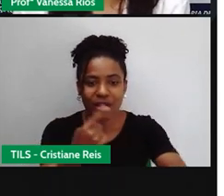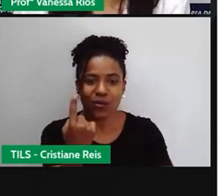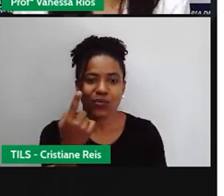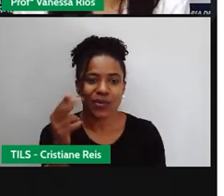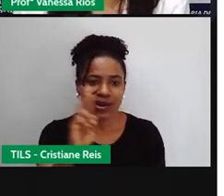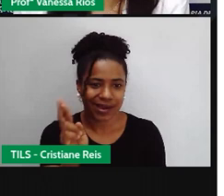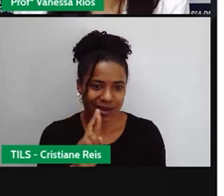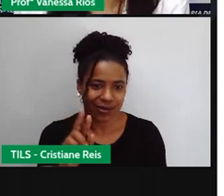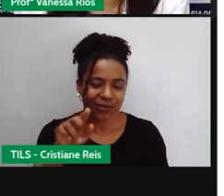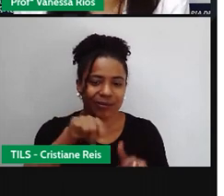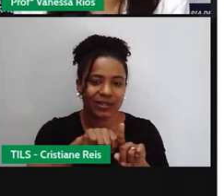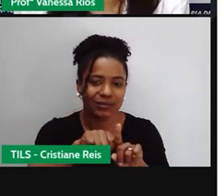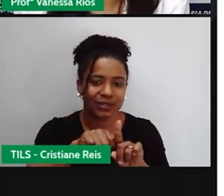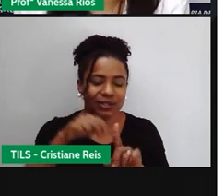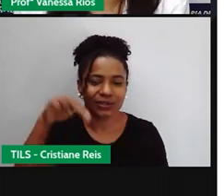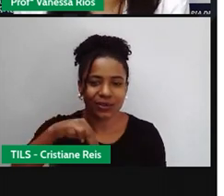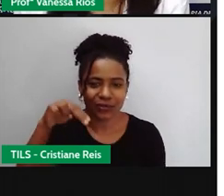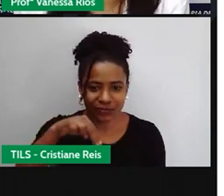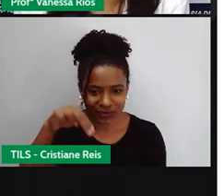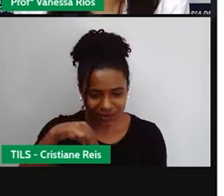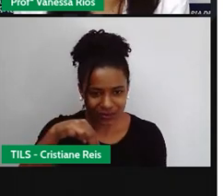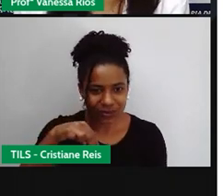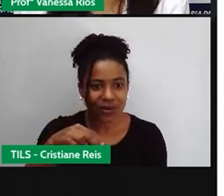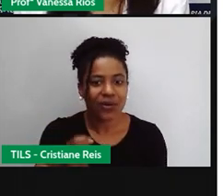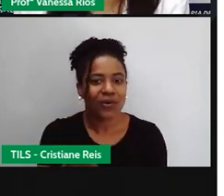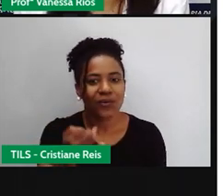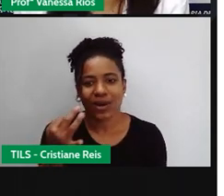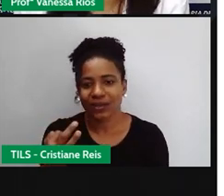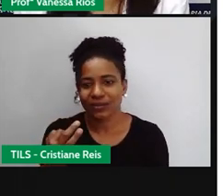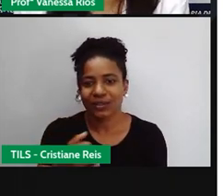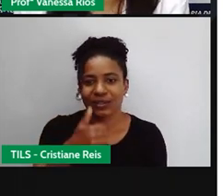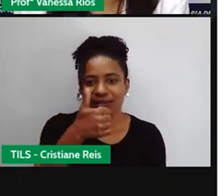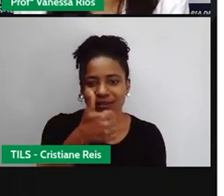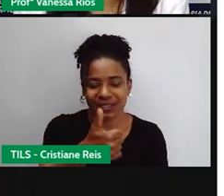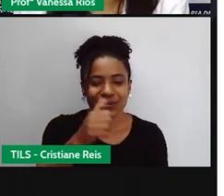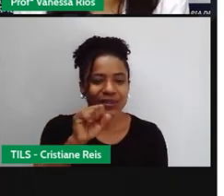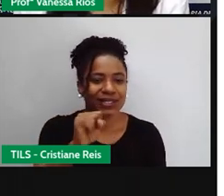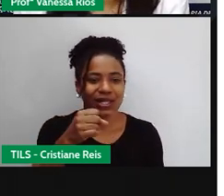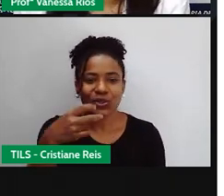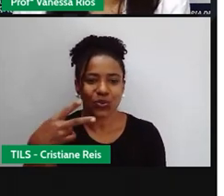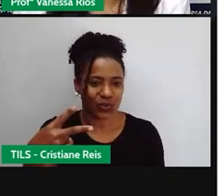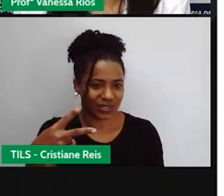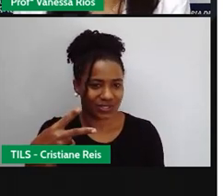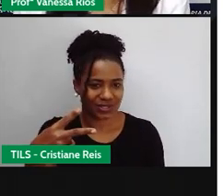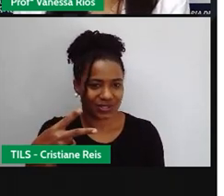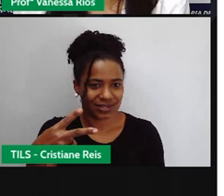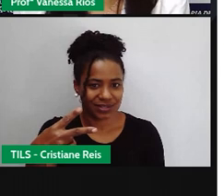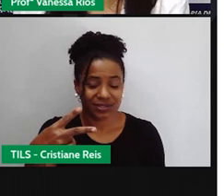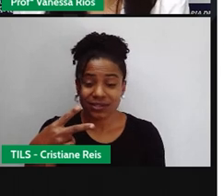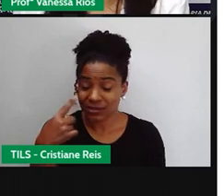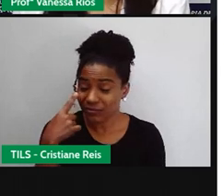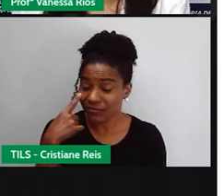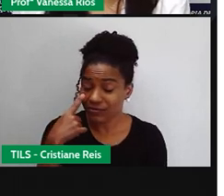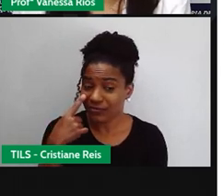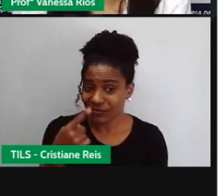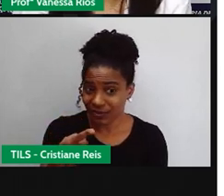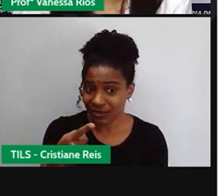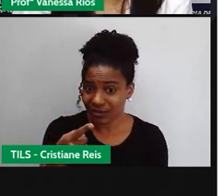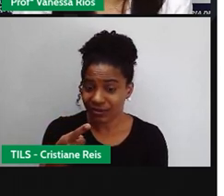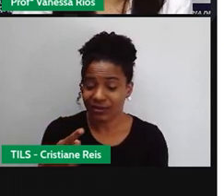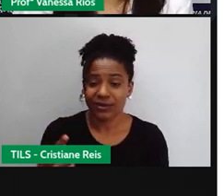Mas, no mês de novembro, nós tivemos o consumo de 182. Então, eu vou multiplicar